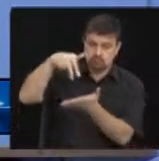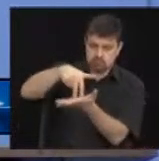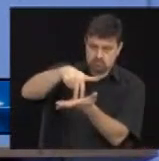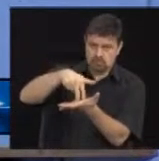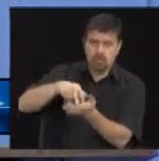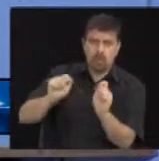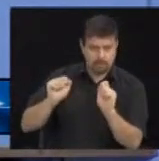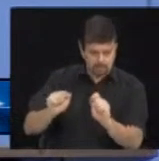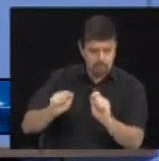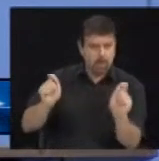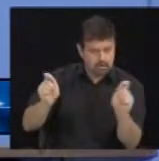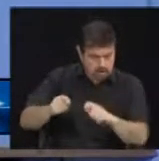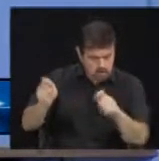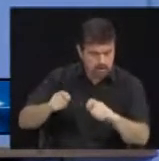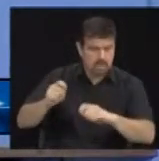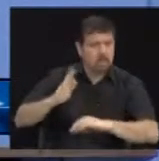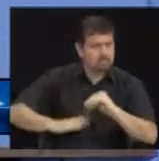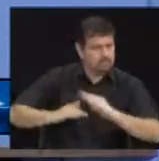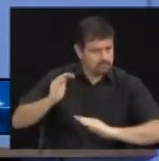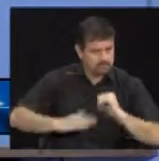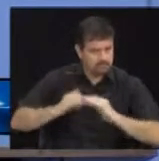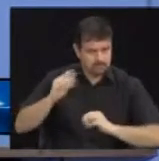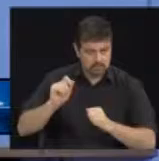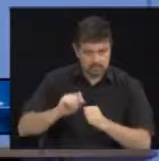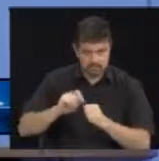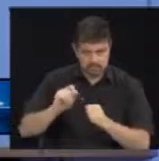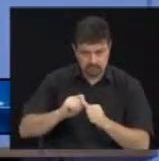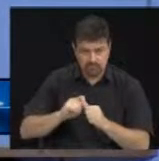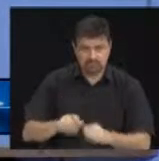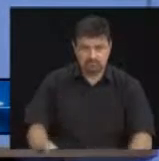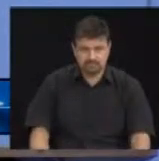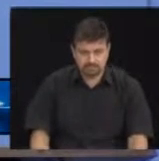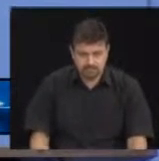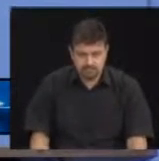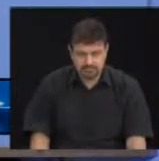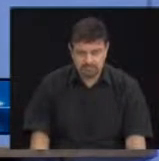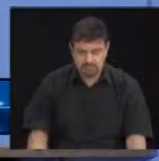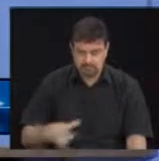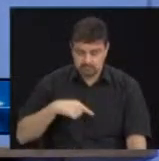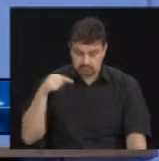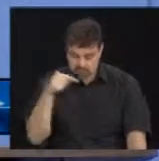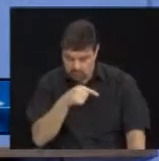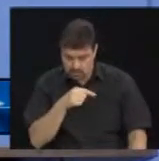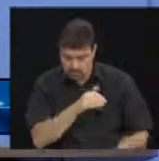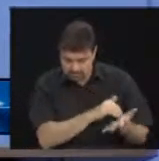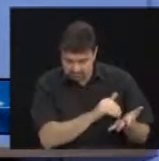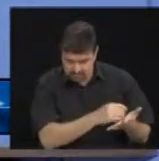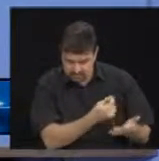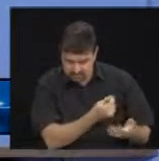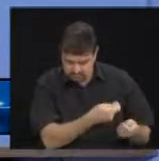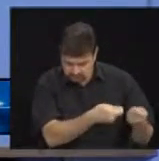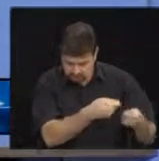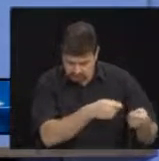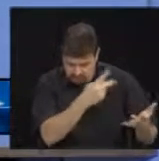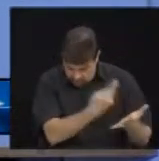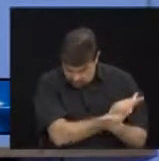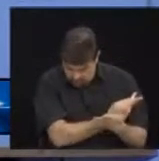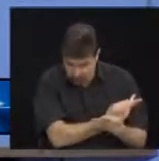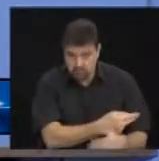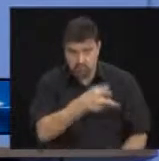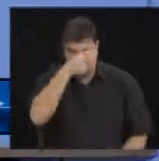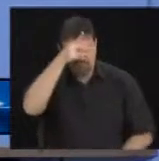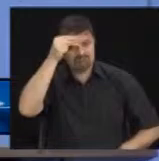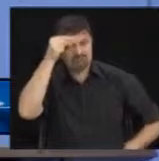vereador Rossini, ele pode fazer isso diante da possibilidade de um erro, um erro grave, um erro